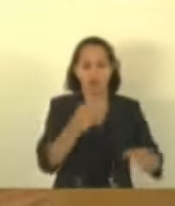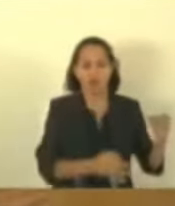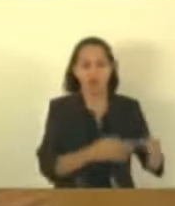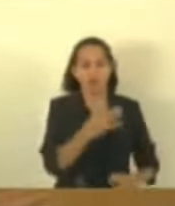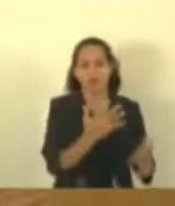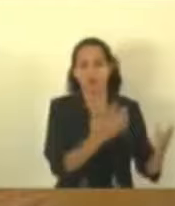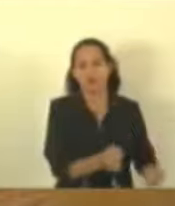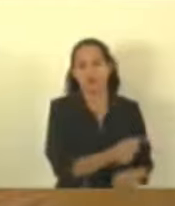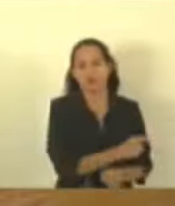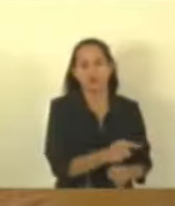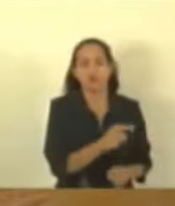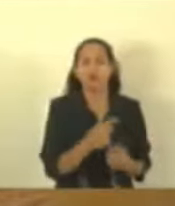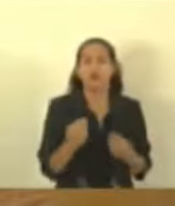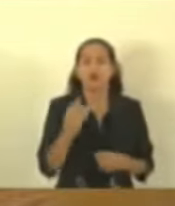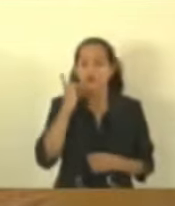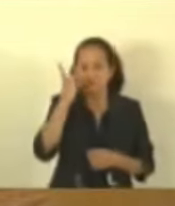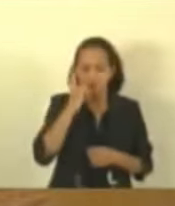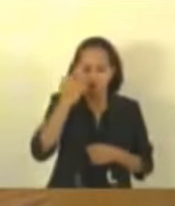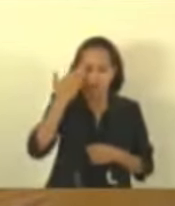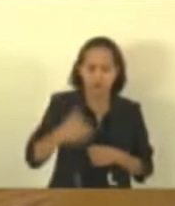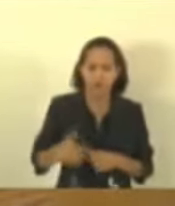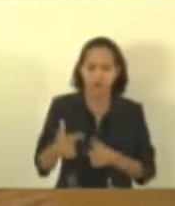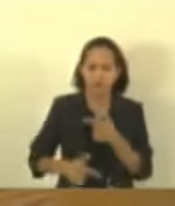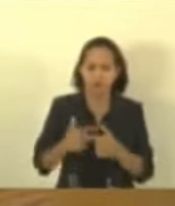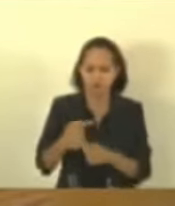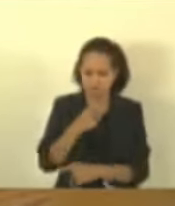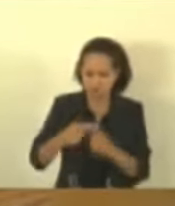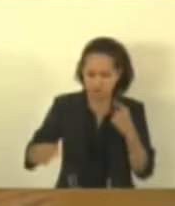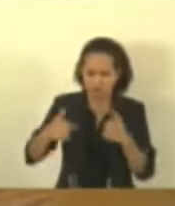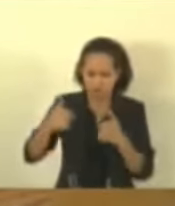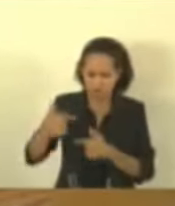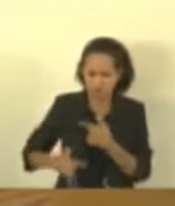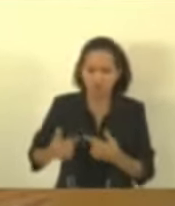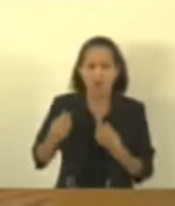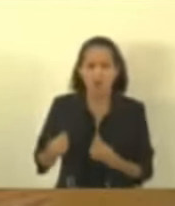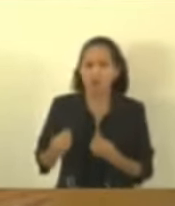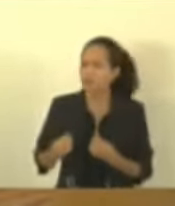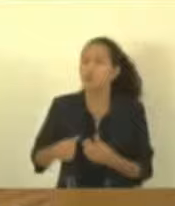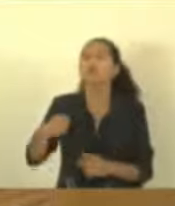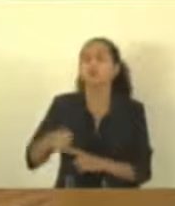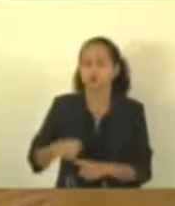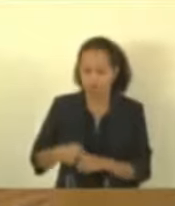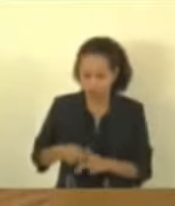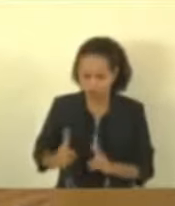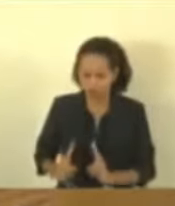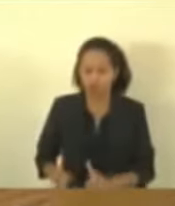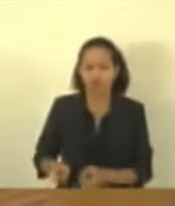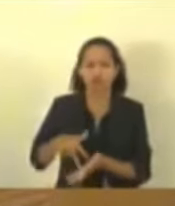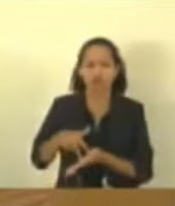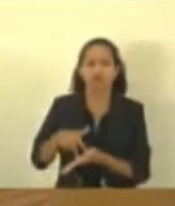que vai proibir um deputado que faz do seu mandato uma luta, uma aclama pelo povo? Os menos